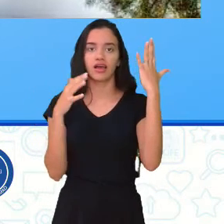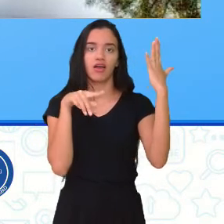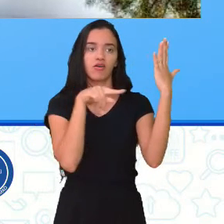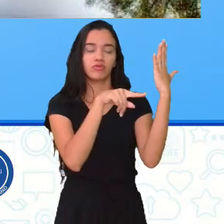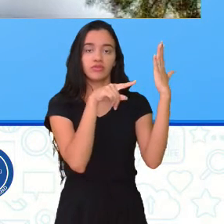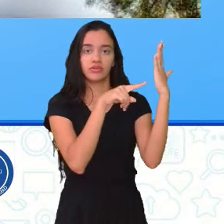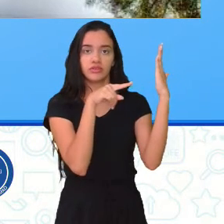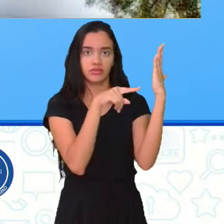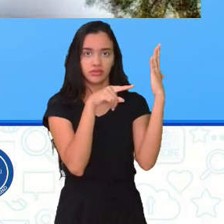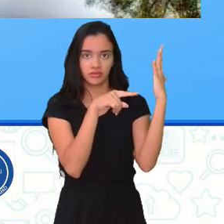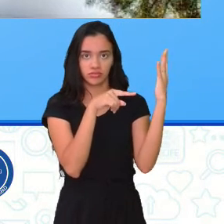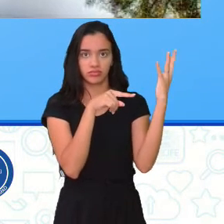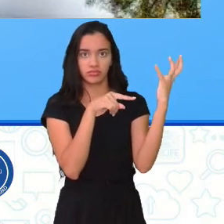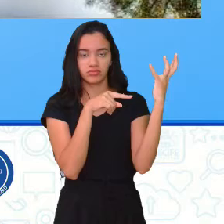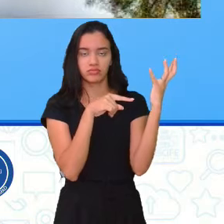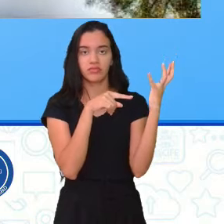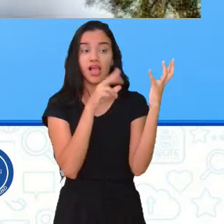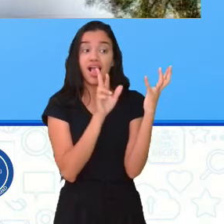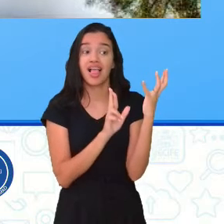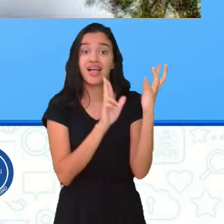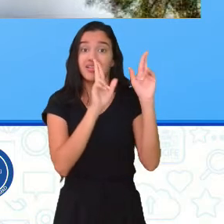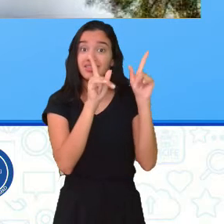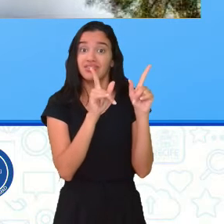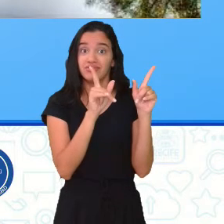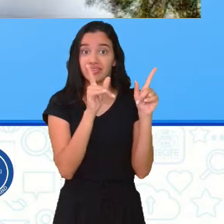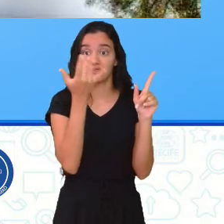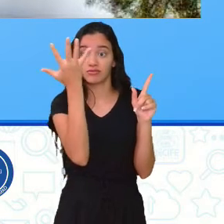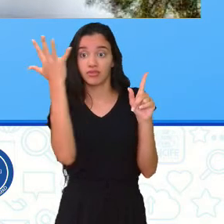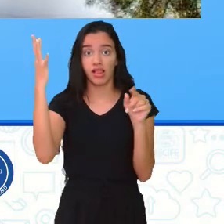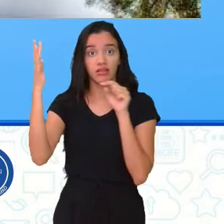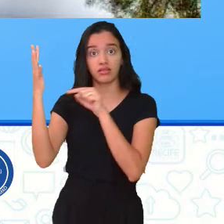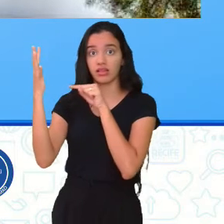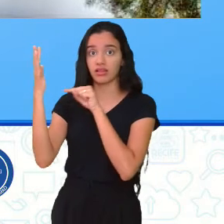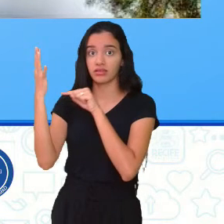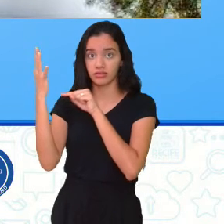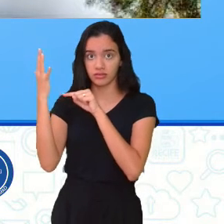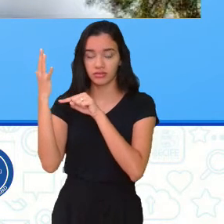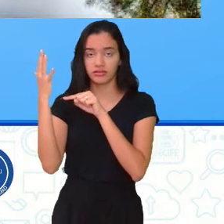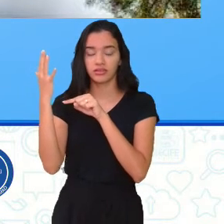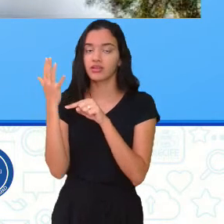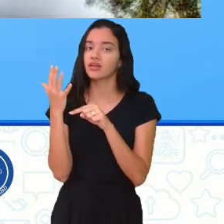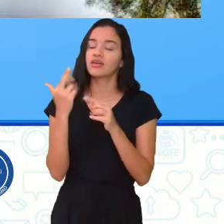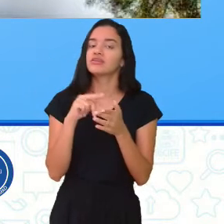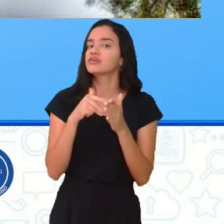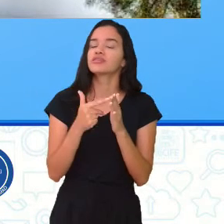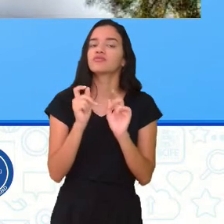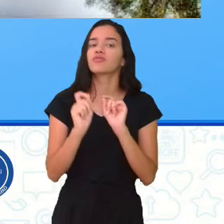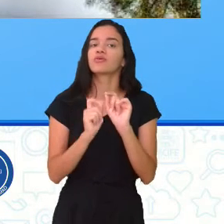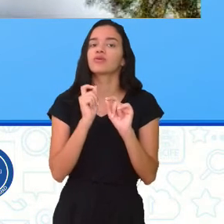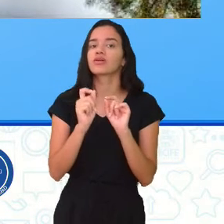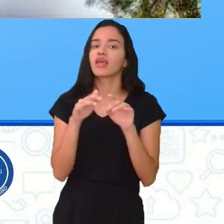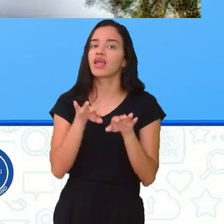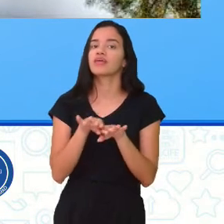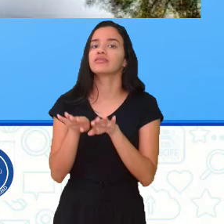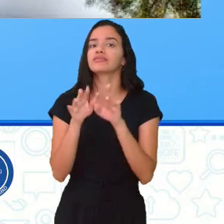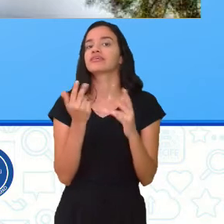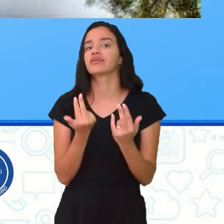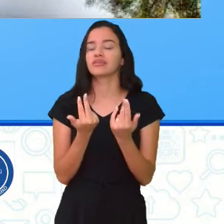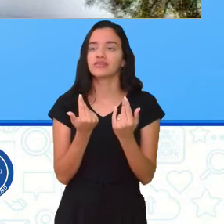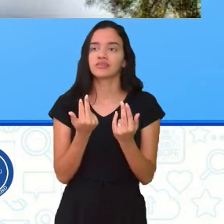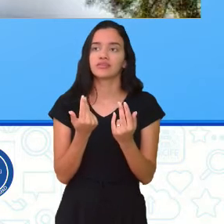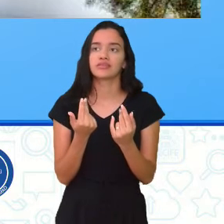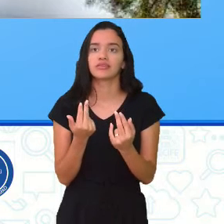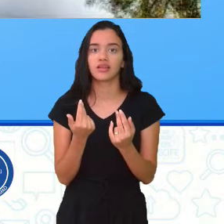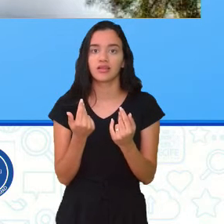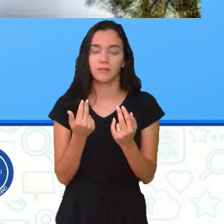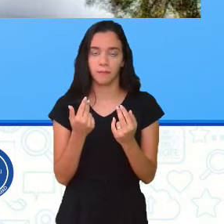canto no alto, é diferente da outra no canto do alto. Ou seja, a simetria aí é no espelho d